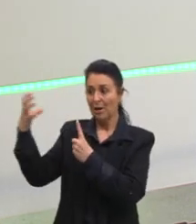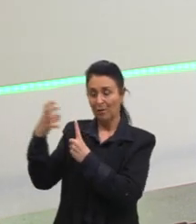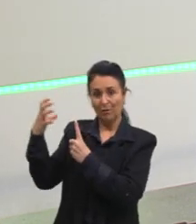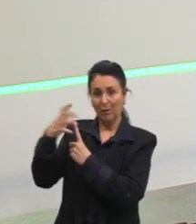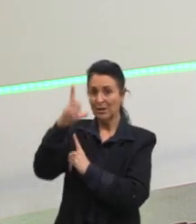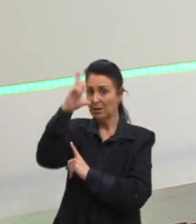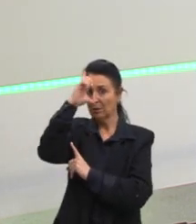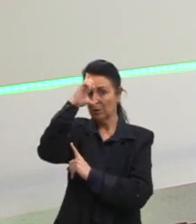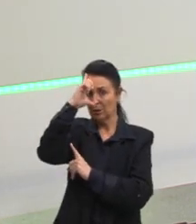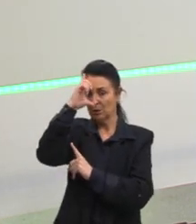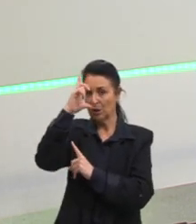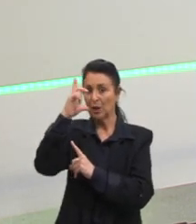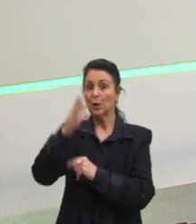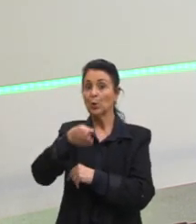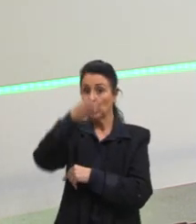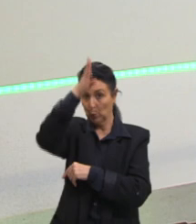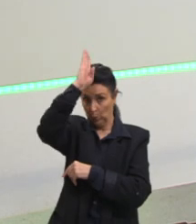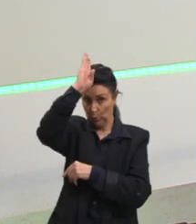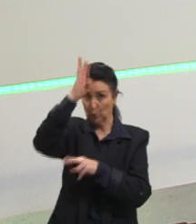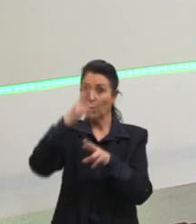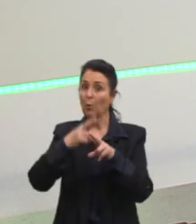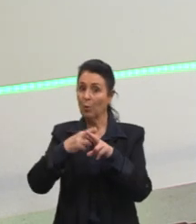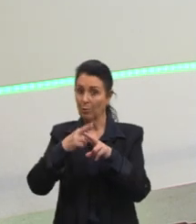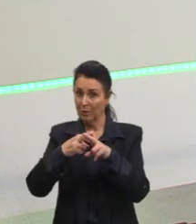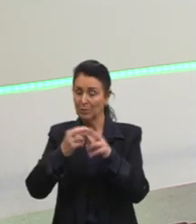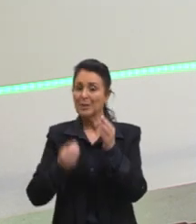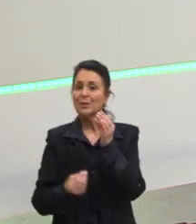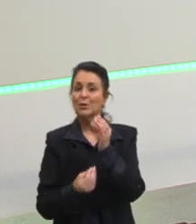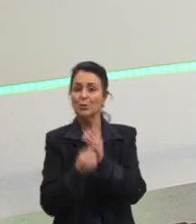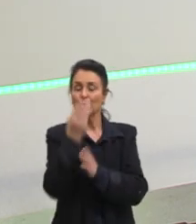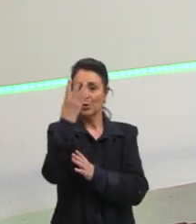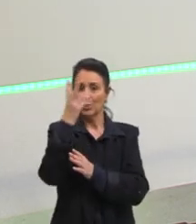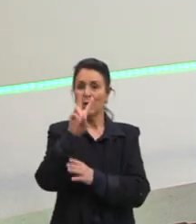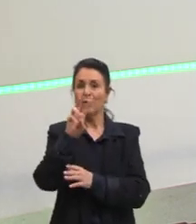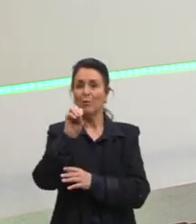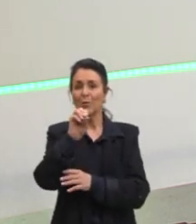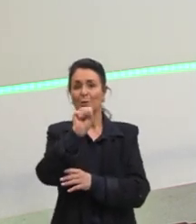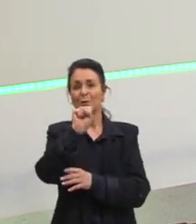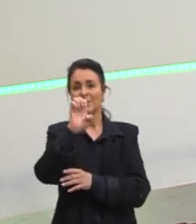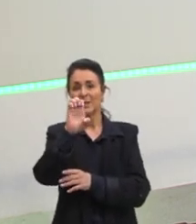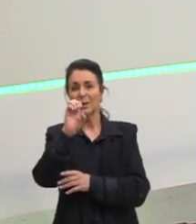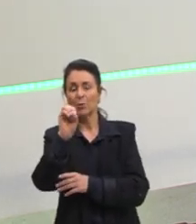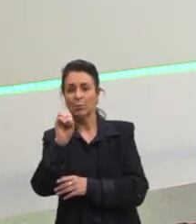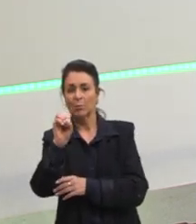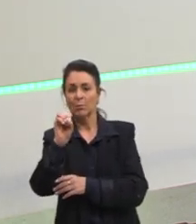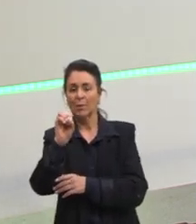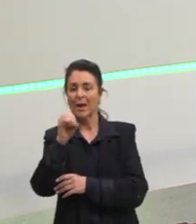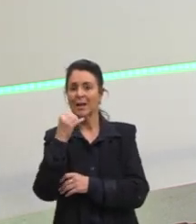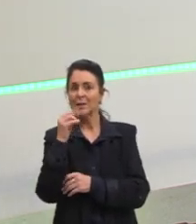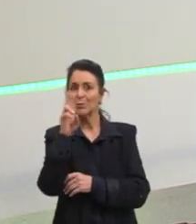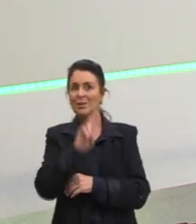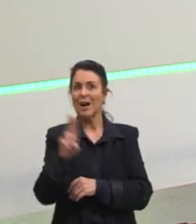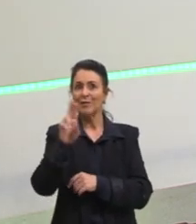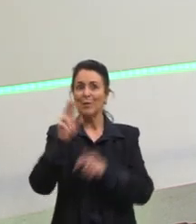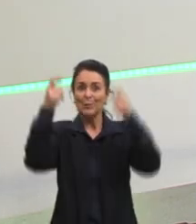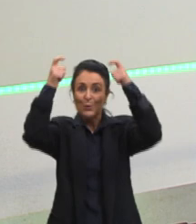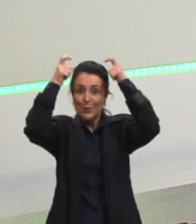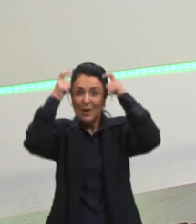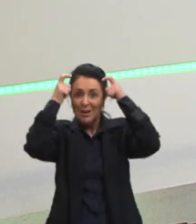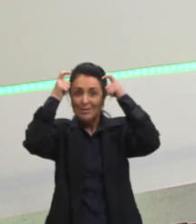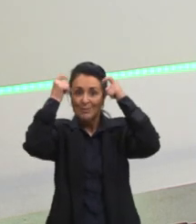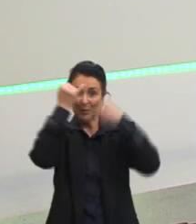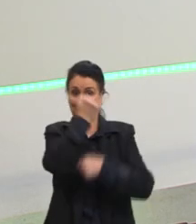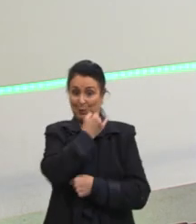romanos, é nesse contexto que surge o boceio. Se dirigia a reis, a imperadores. Com o passar dos